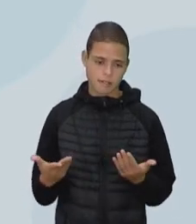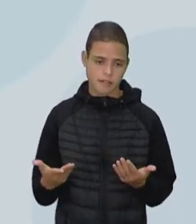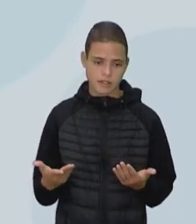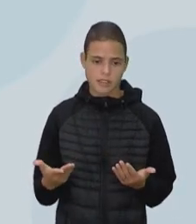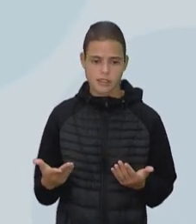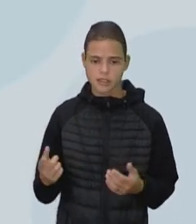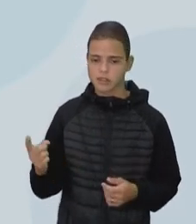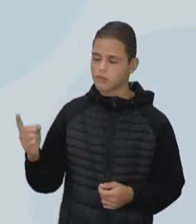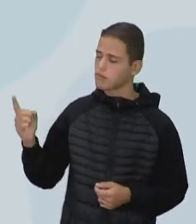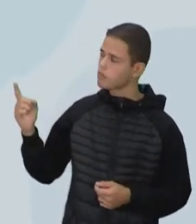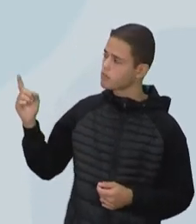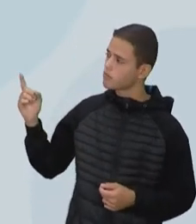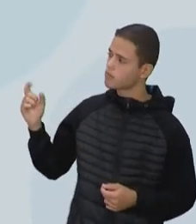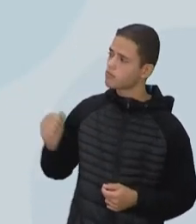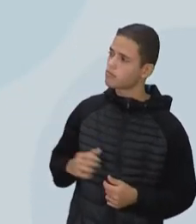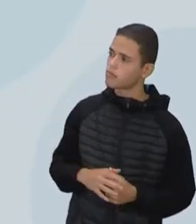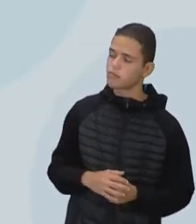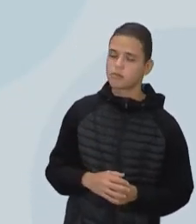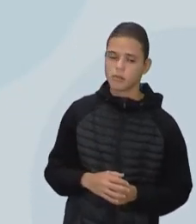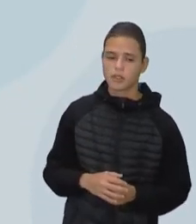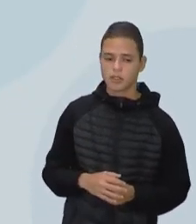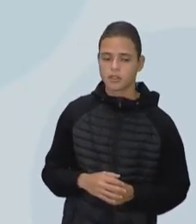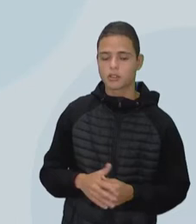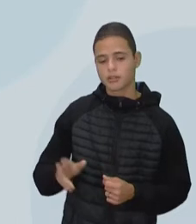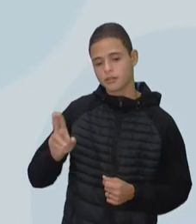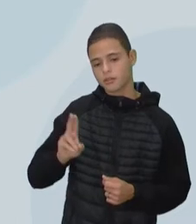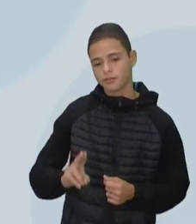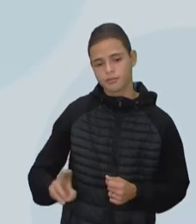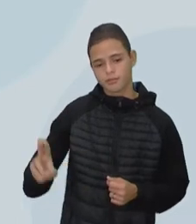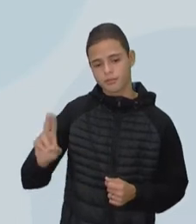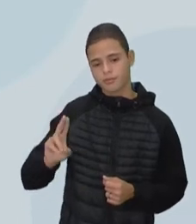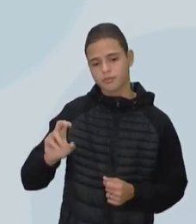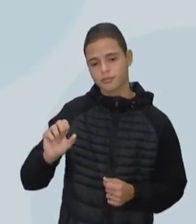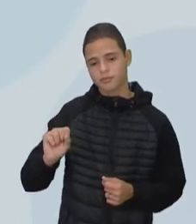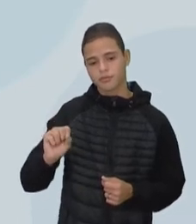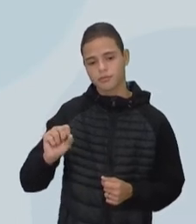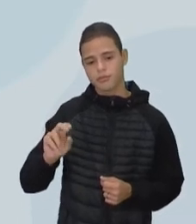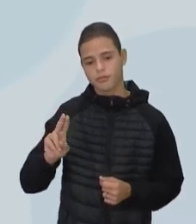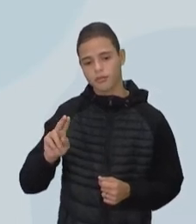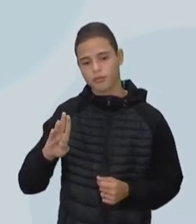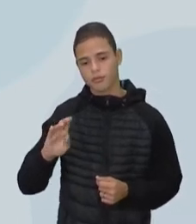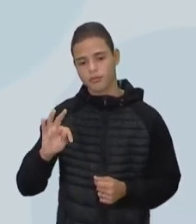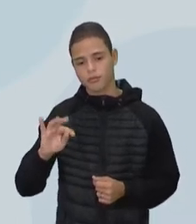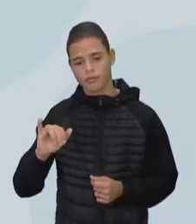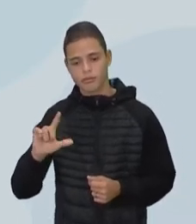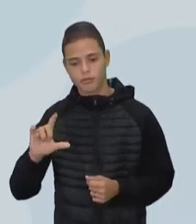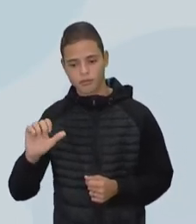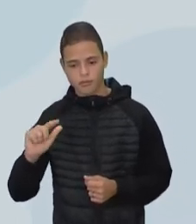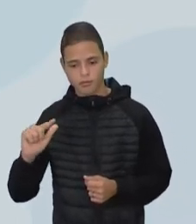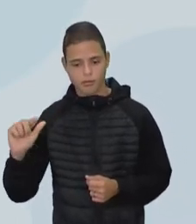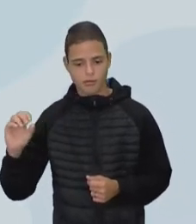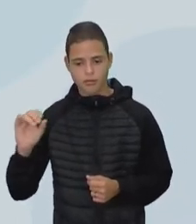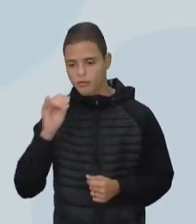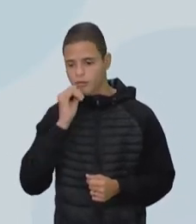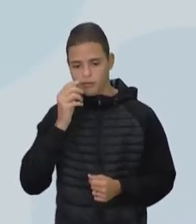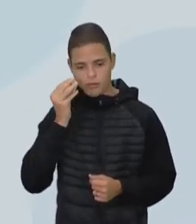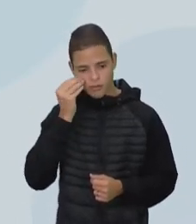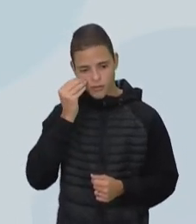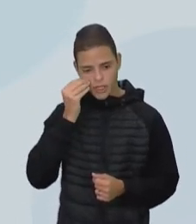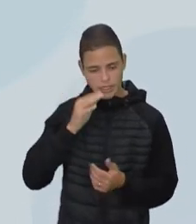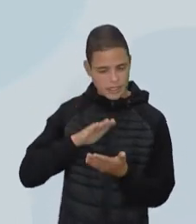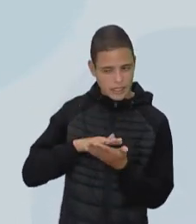composta de subutilização, né? Então, quer dizer, vamos tentar interpretar esses